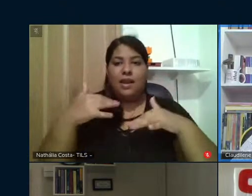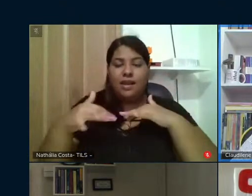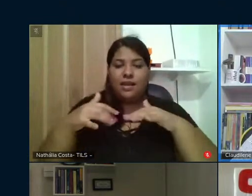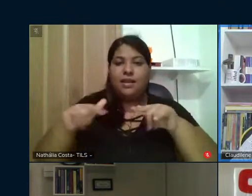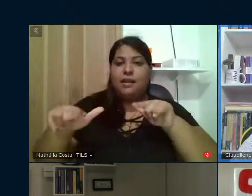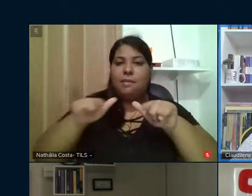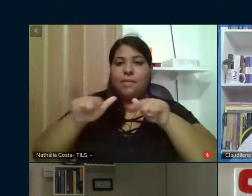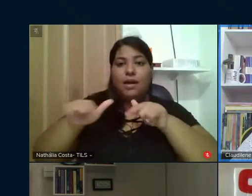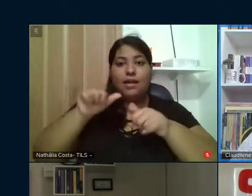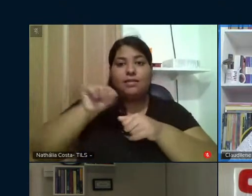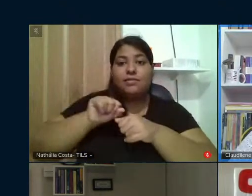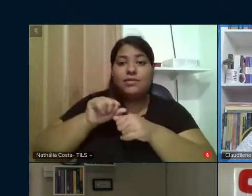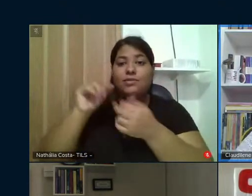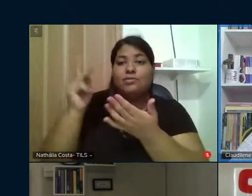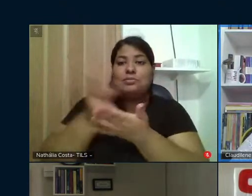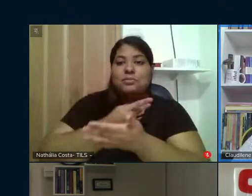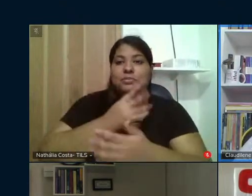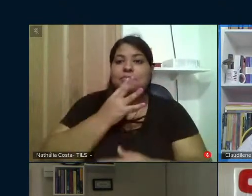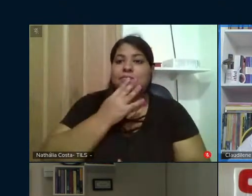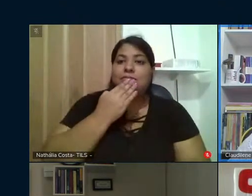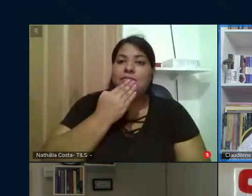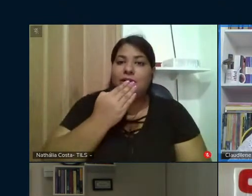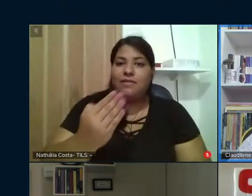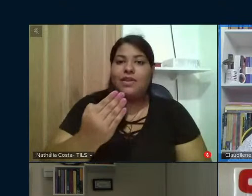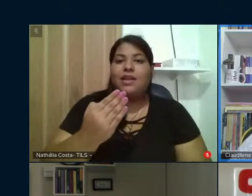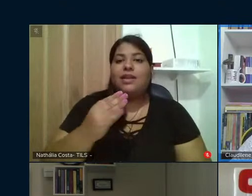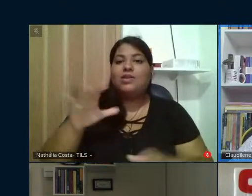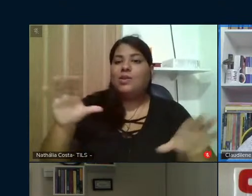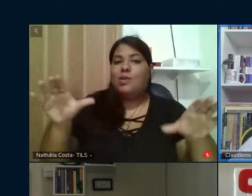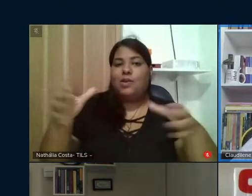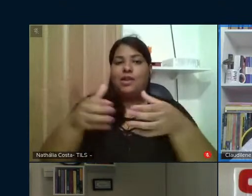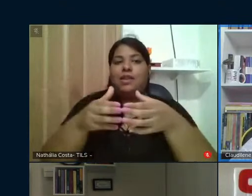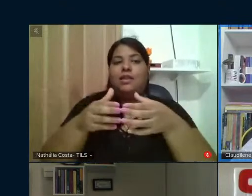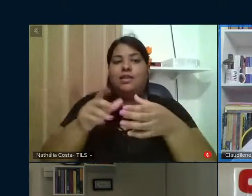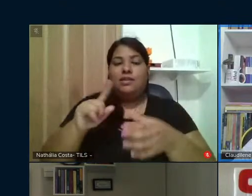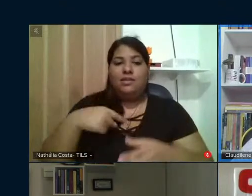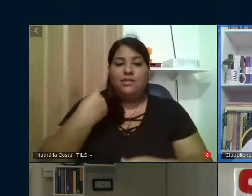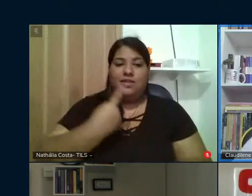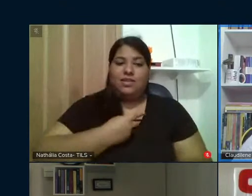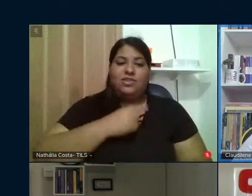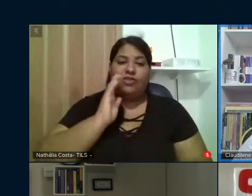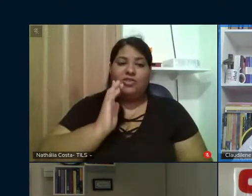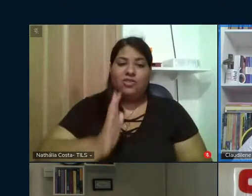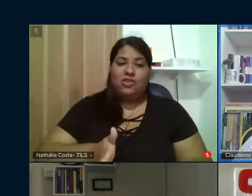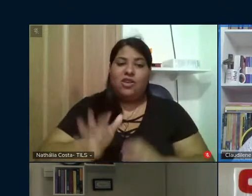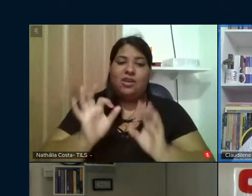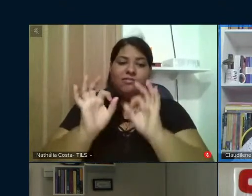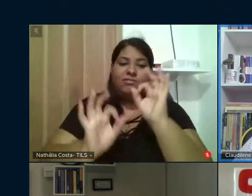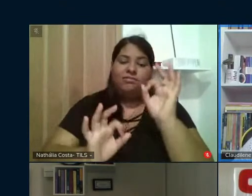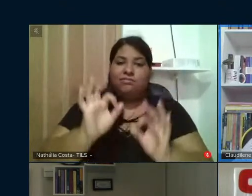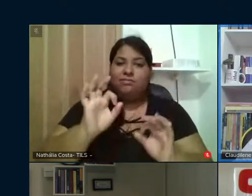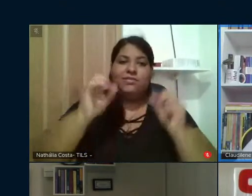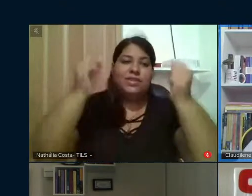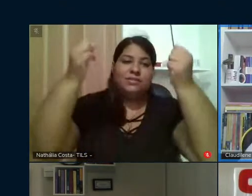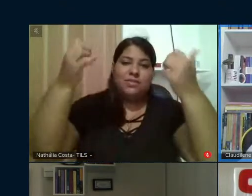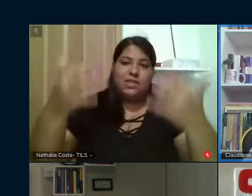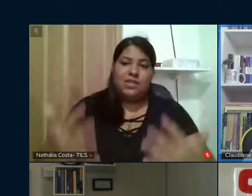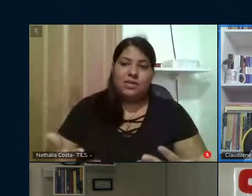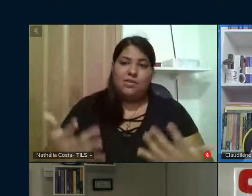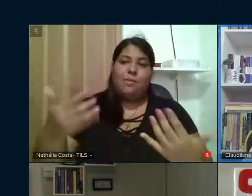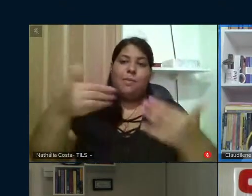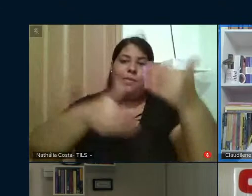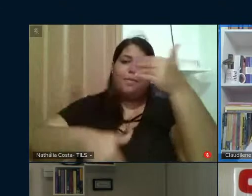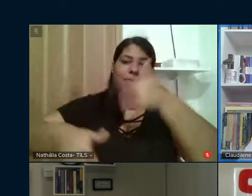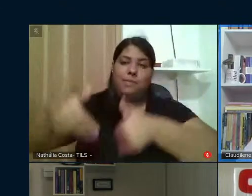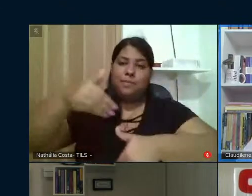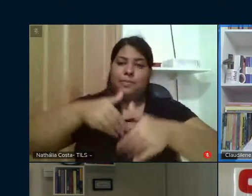fazendo acontecer e de preferência fazendo coletivamente, como você bem colocou aí, exercitando a nossa participação